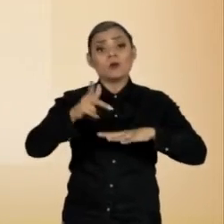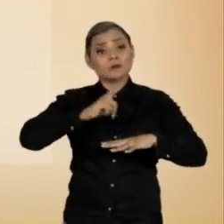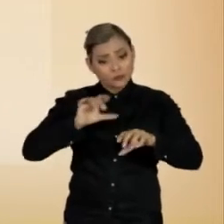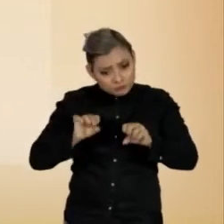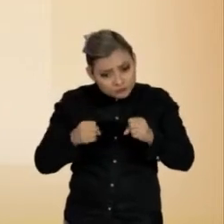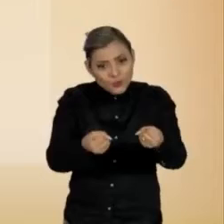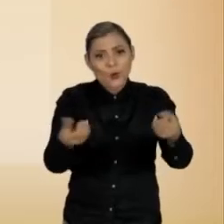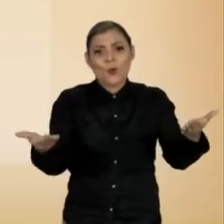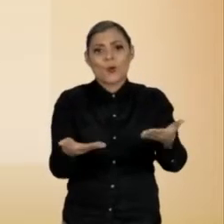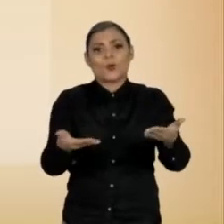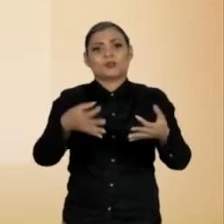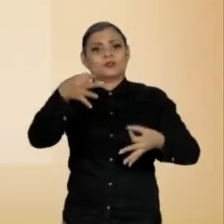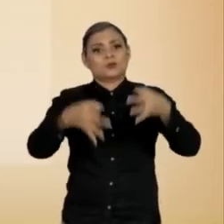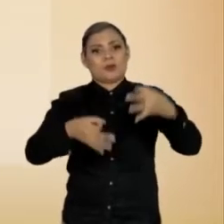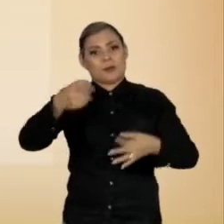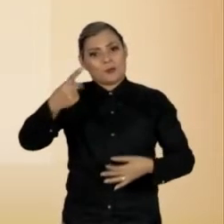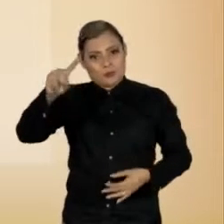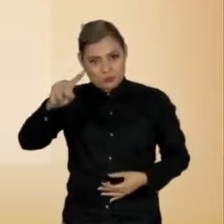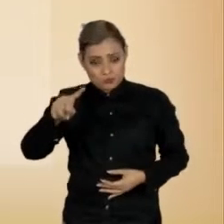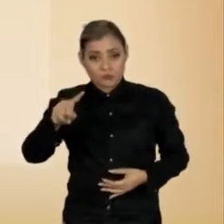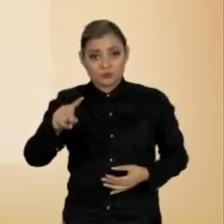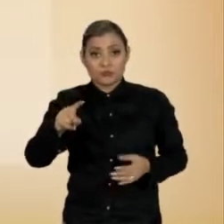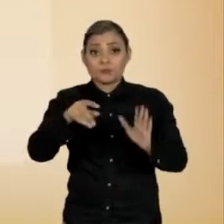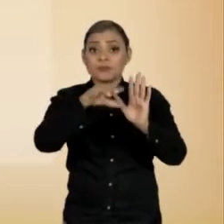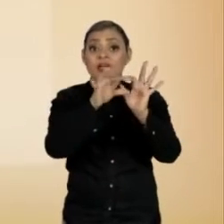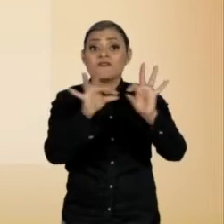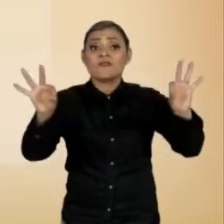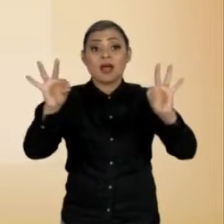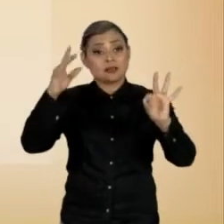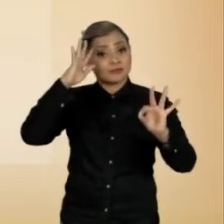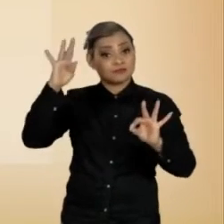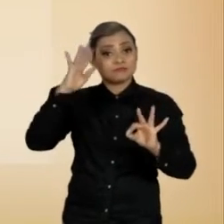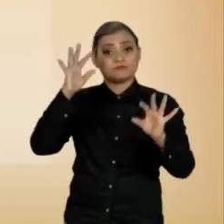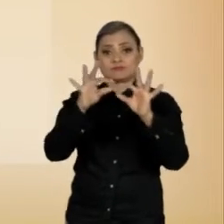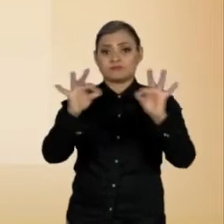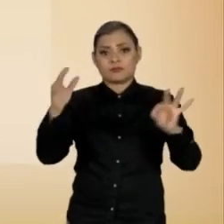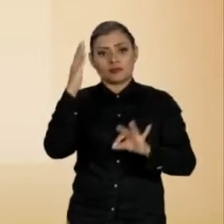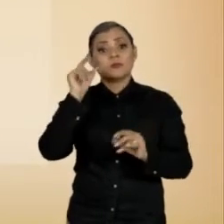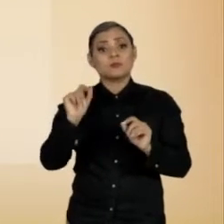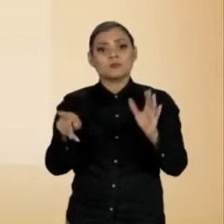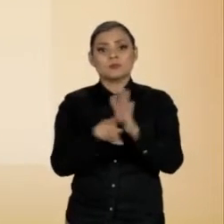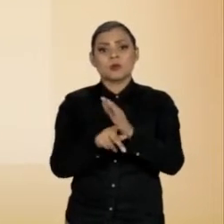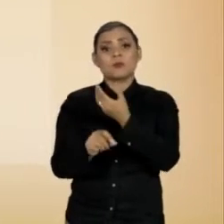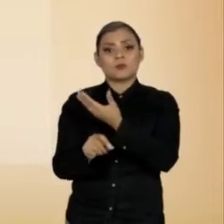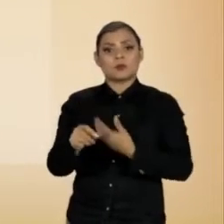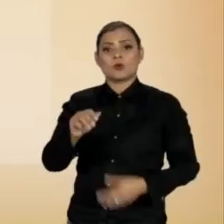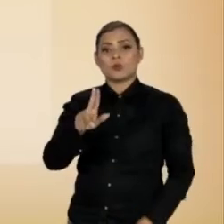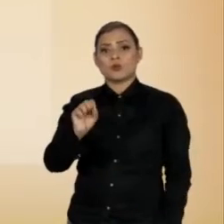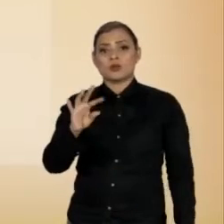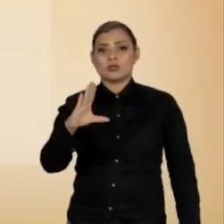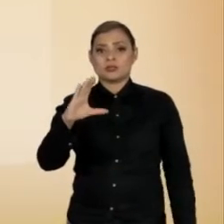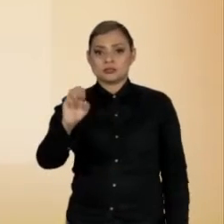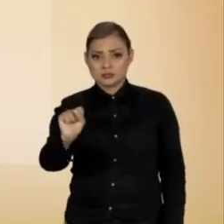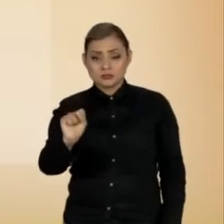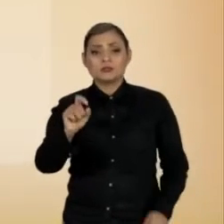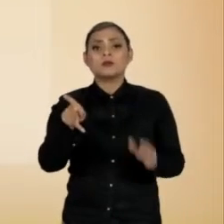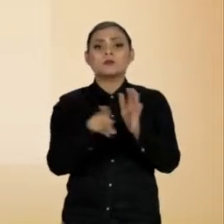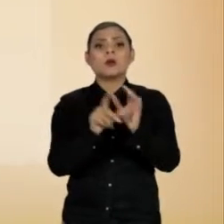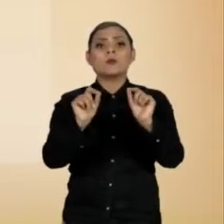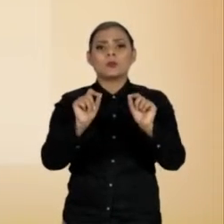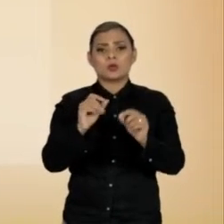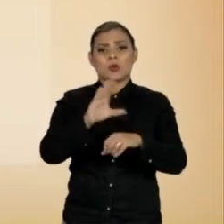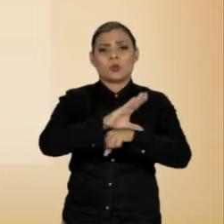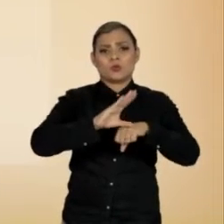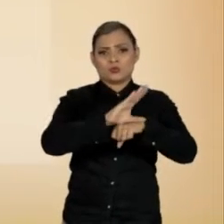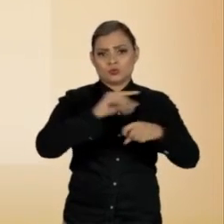fortalecidos desse julgamento. A nota termina com uma frase do presidente da Assembleia Nacional Constituinte, Ulisses Guimarães, na promulgação da